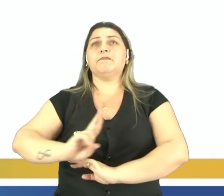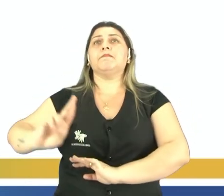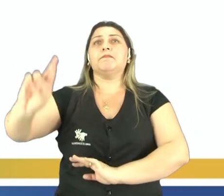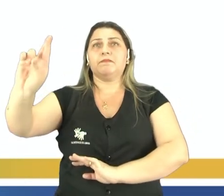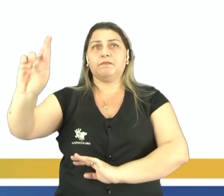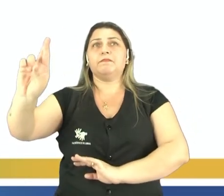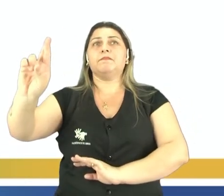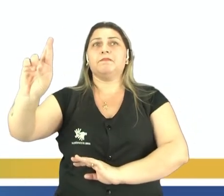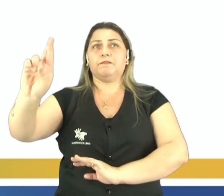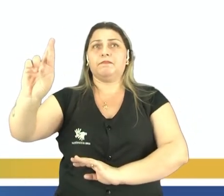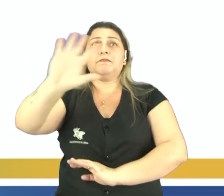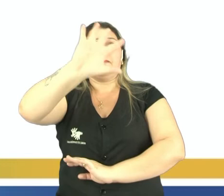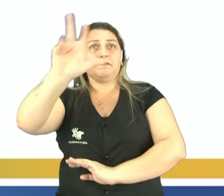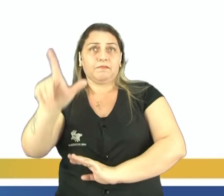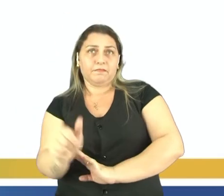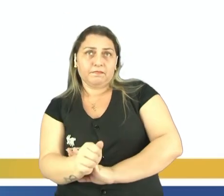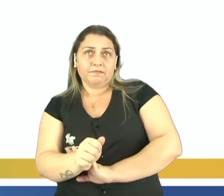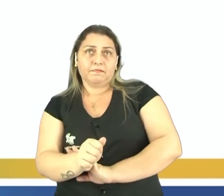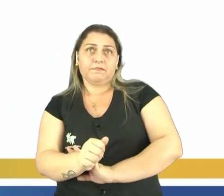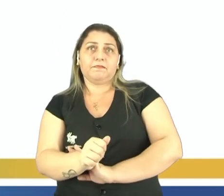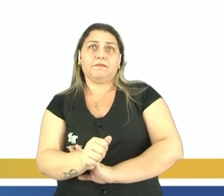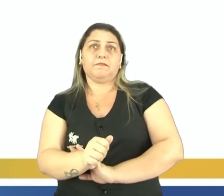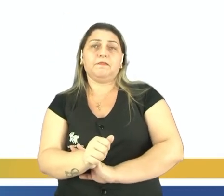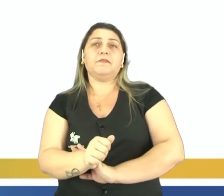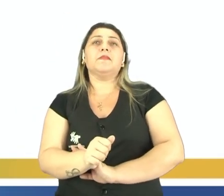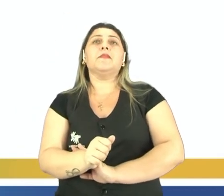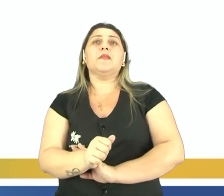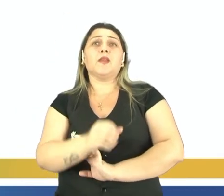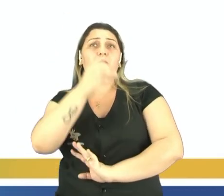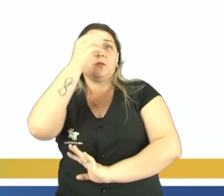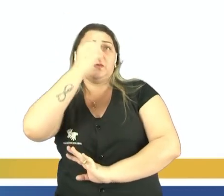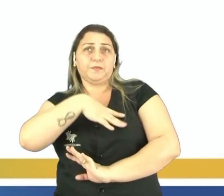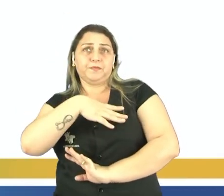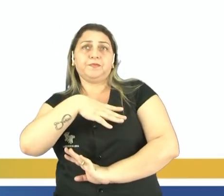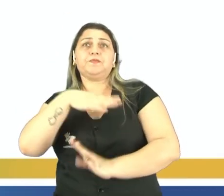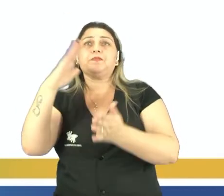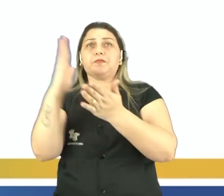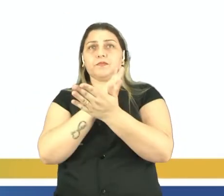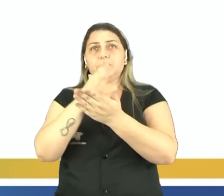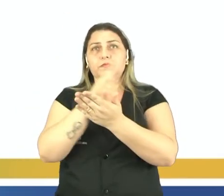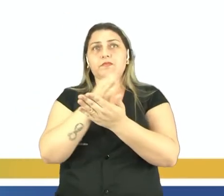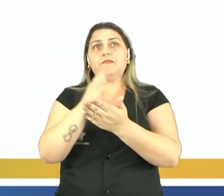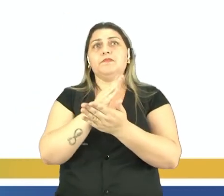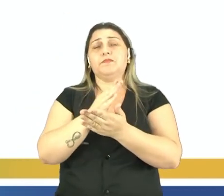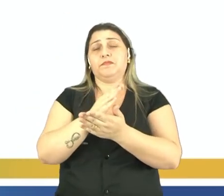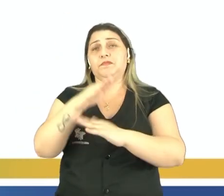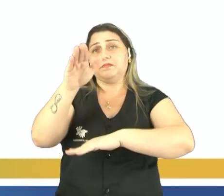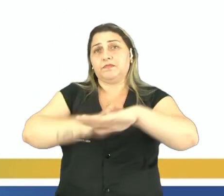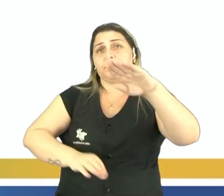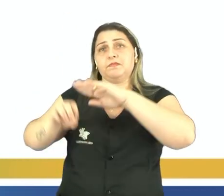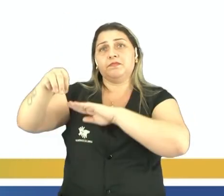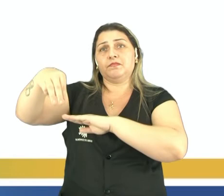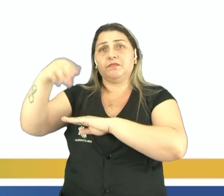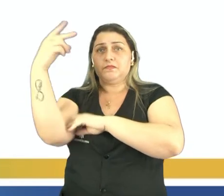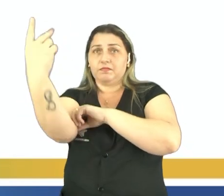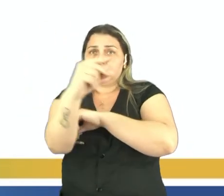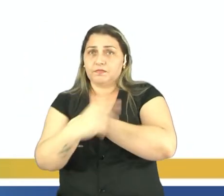em relação às religiões de matriz africana. Levados pela ignorância, alguns chegam a chamá-las,